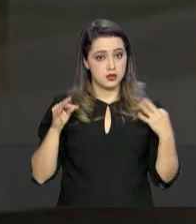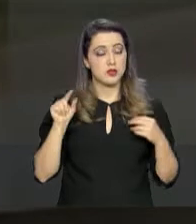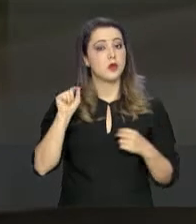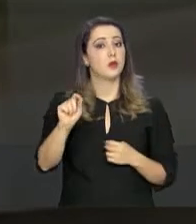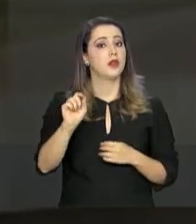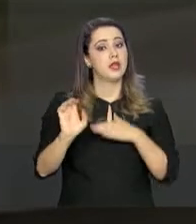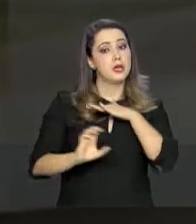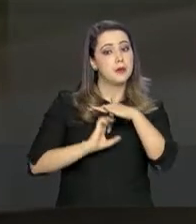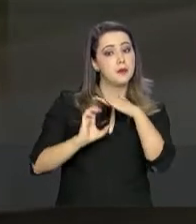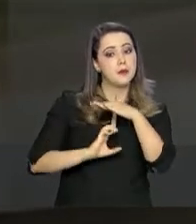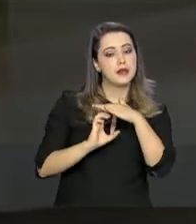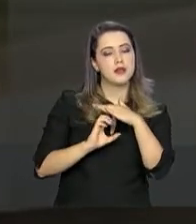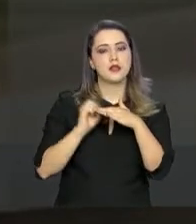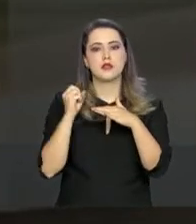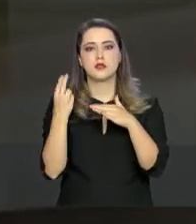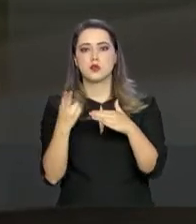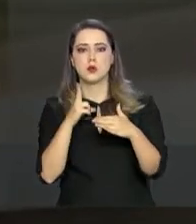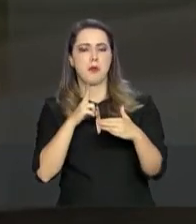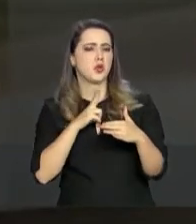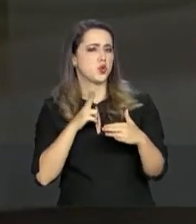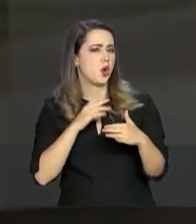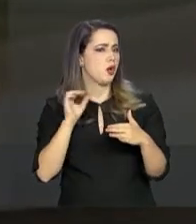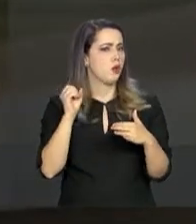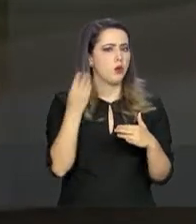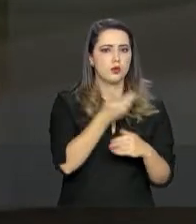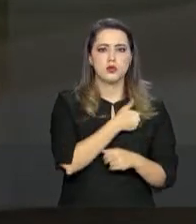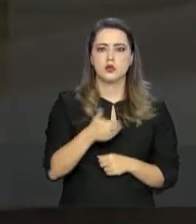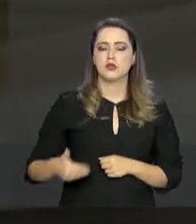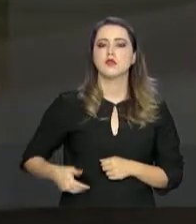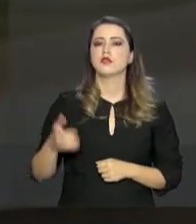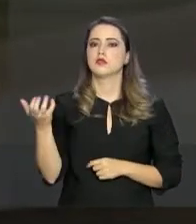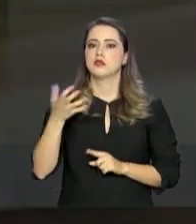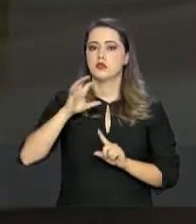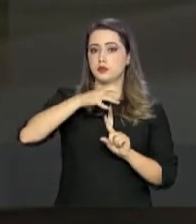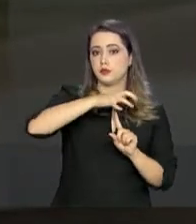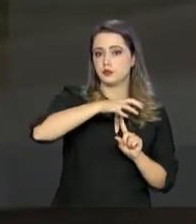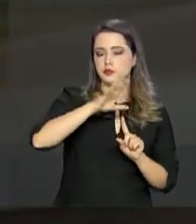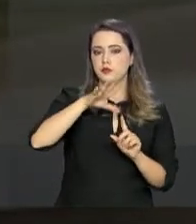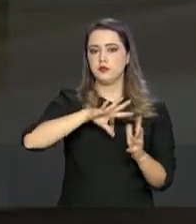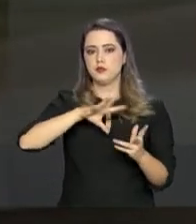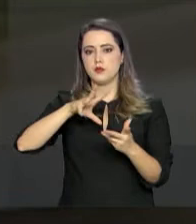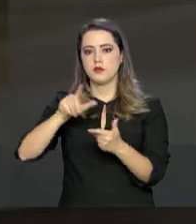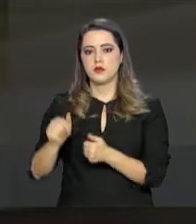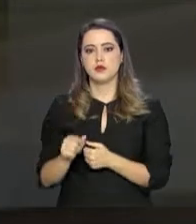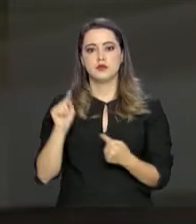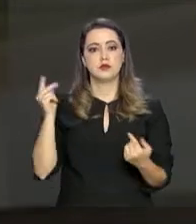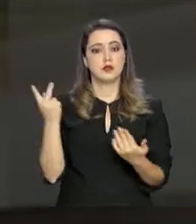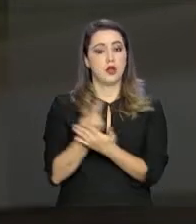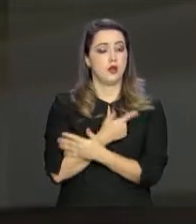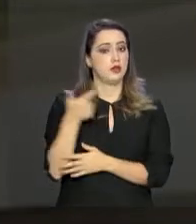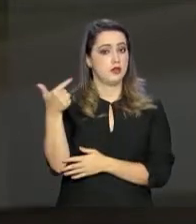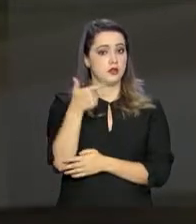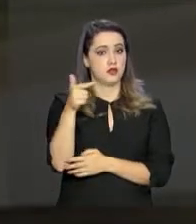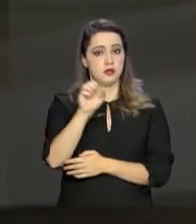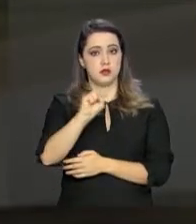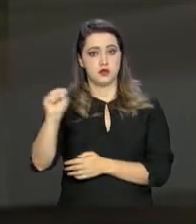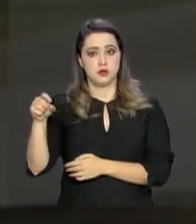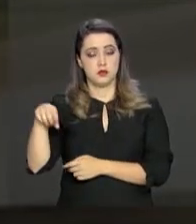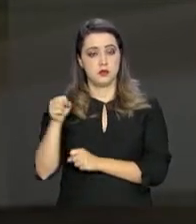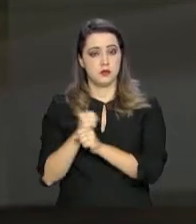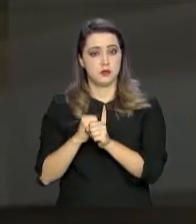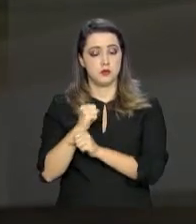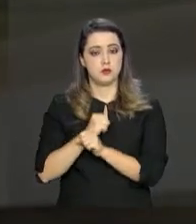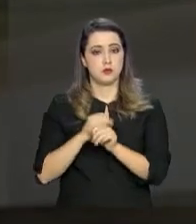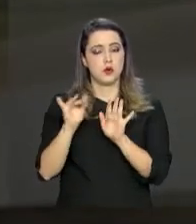entidades públicas e privadas que queiram participar de feiras internacionais prevista para o segundo semestre deste ano.